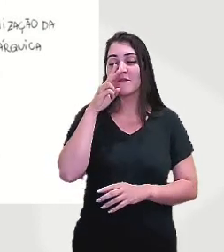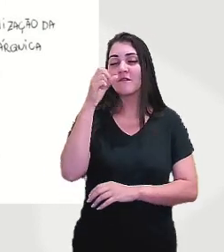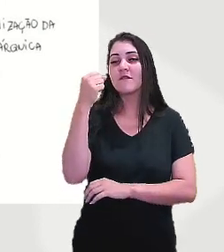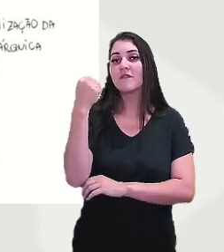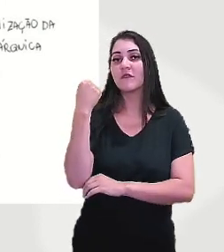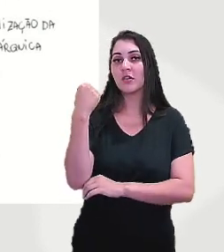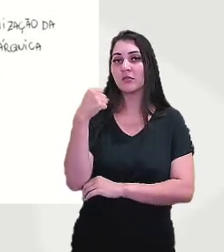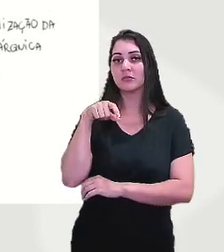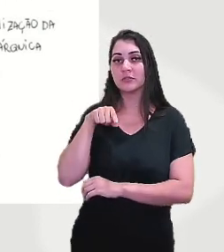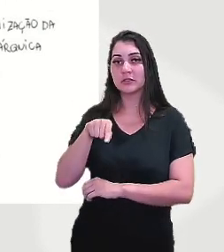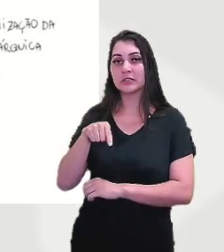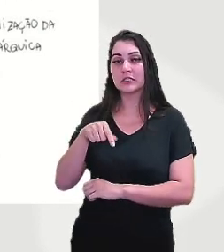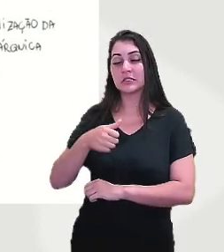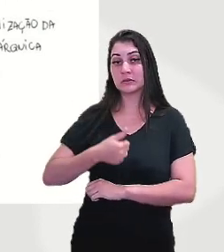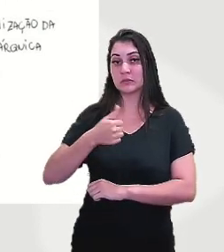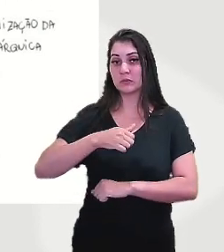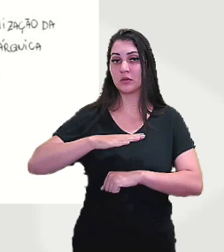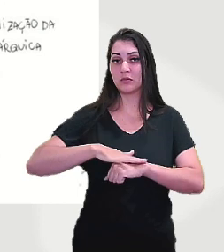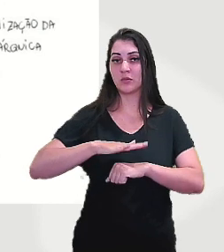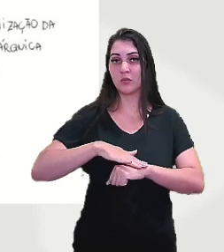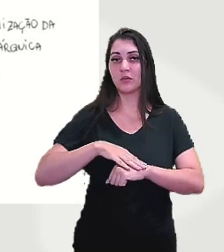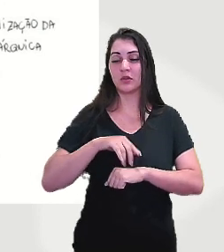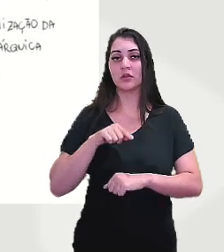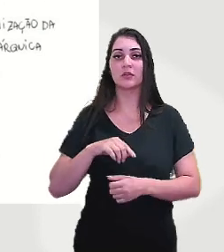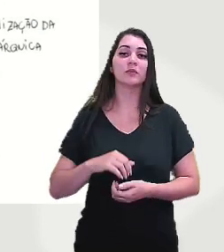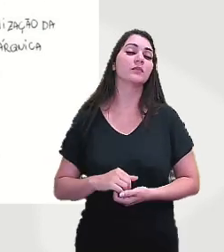nesse primeiro momento aí,